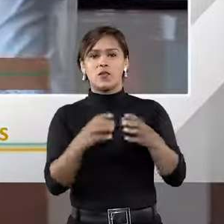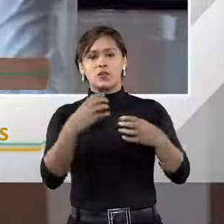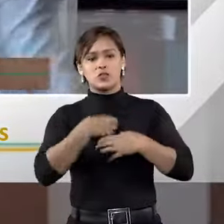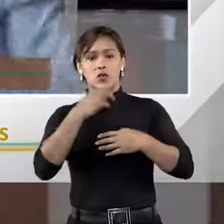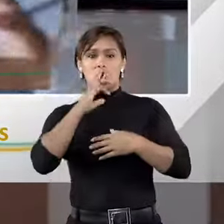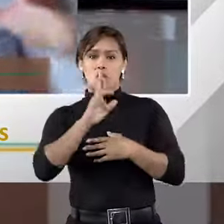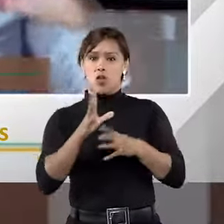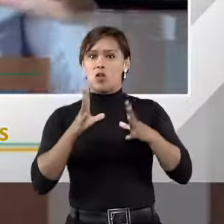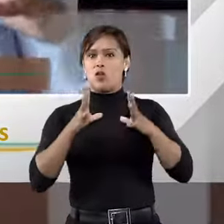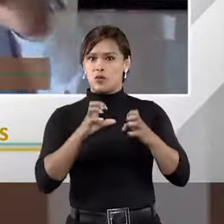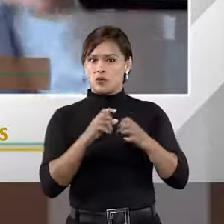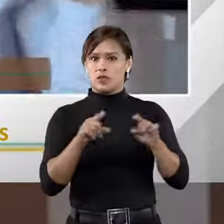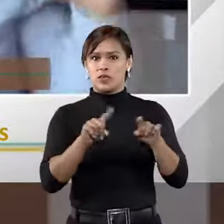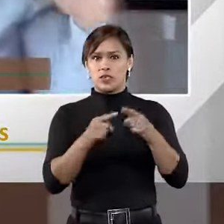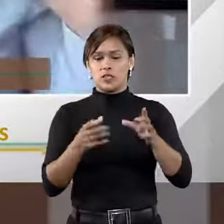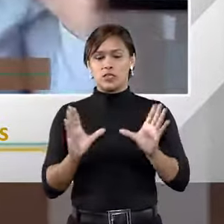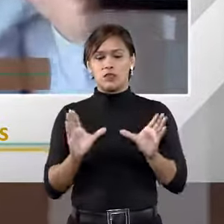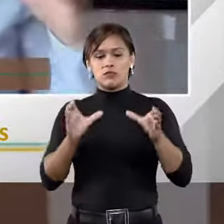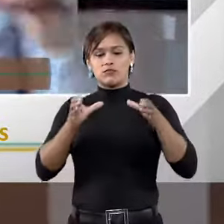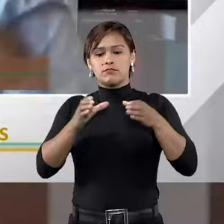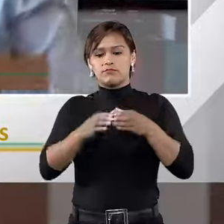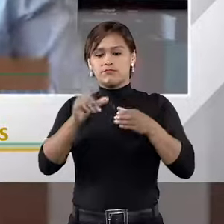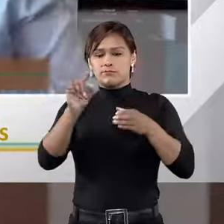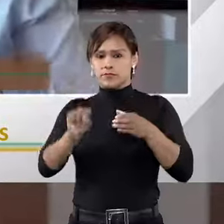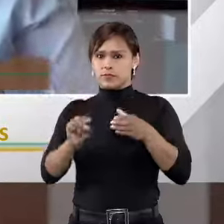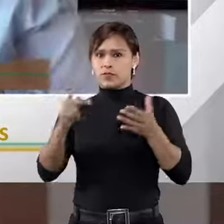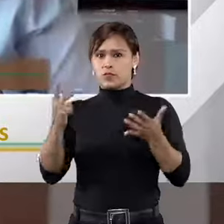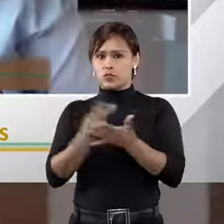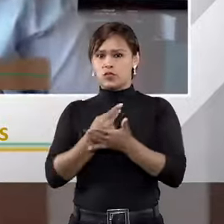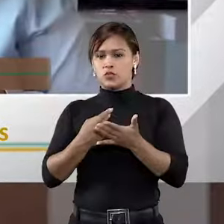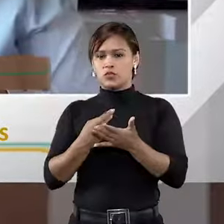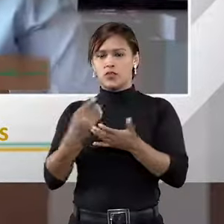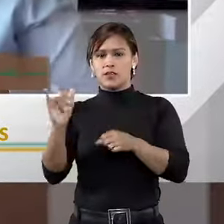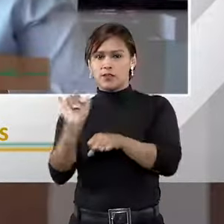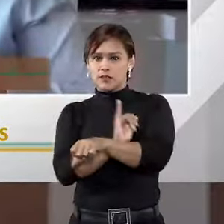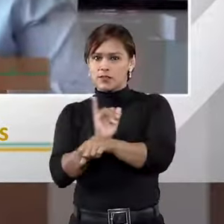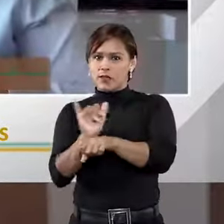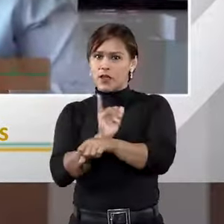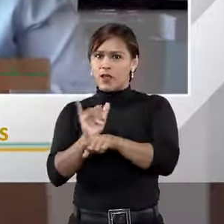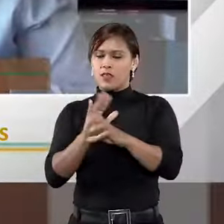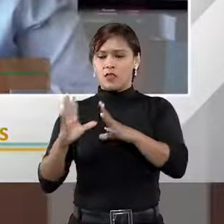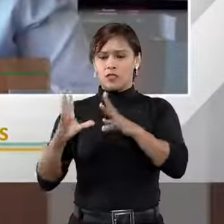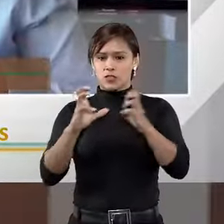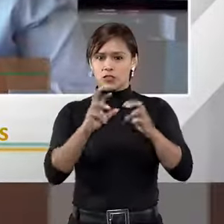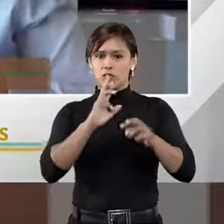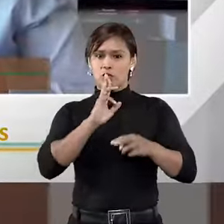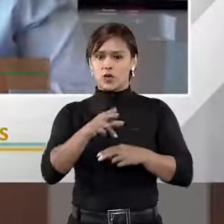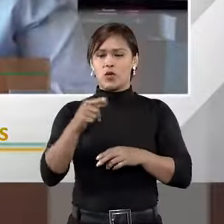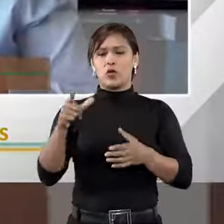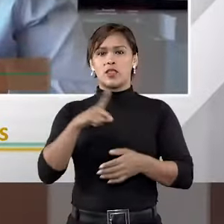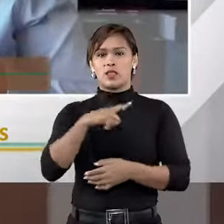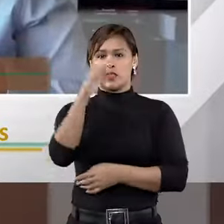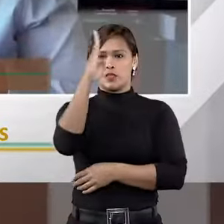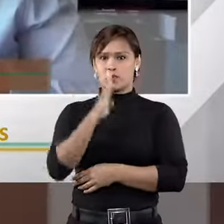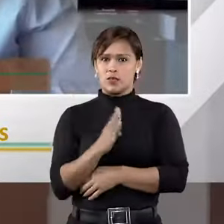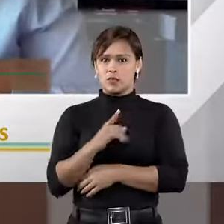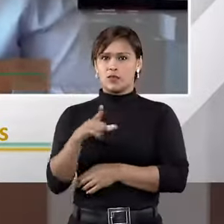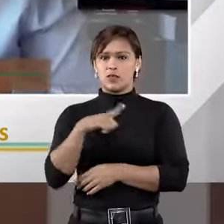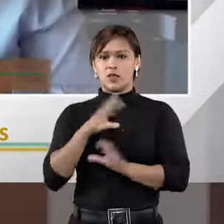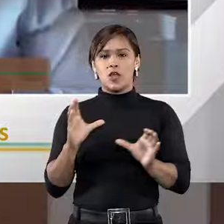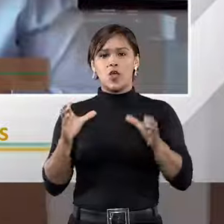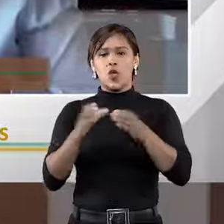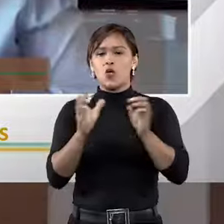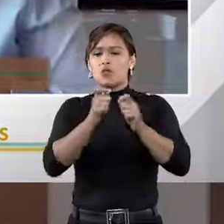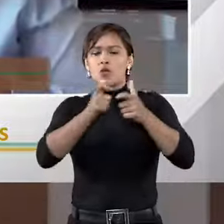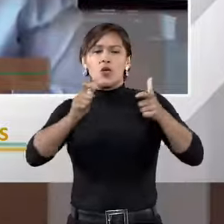de solução de conflito. Então, o conjunto dos meios de solução de conflitos que existem no Brasil é um conjunto muito